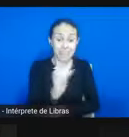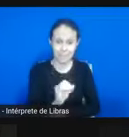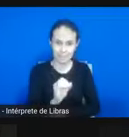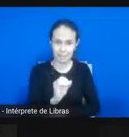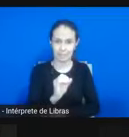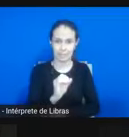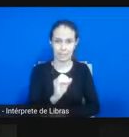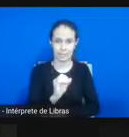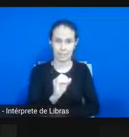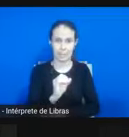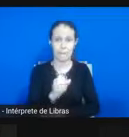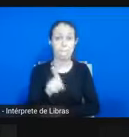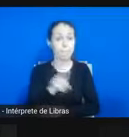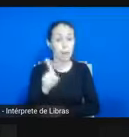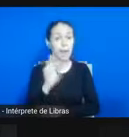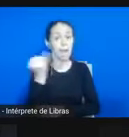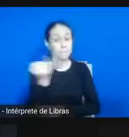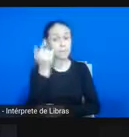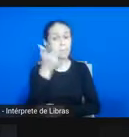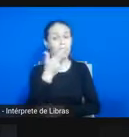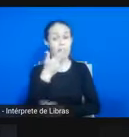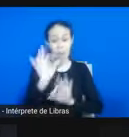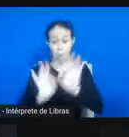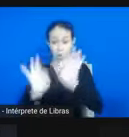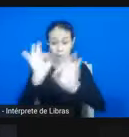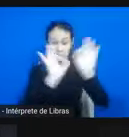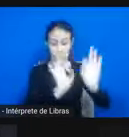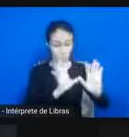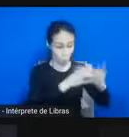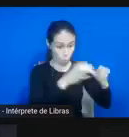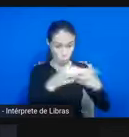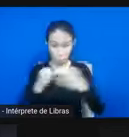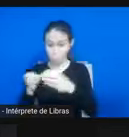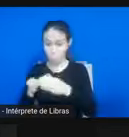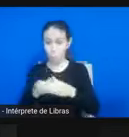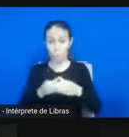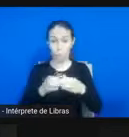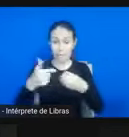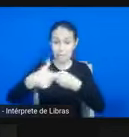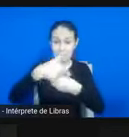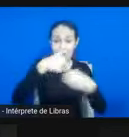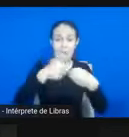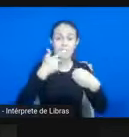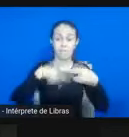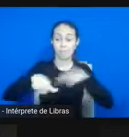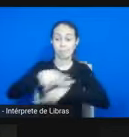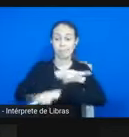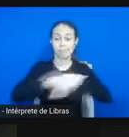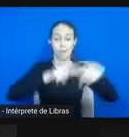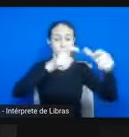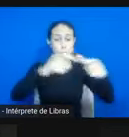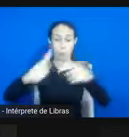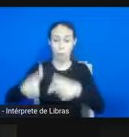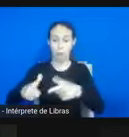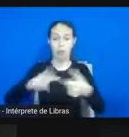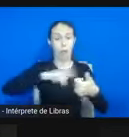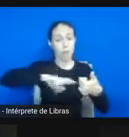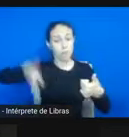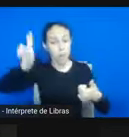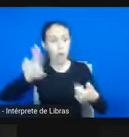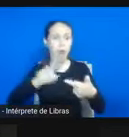organizações que ocupam diferentes espaços na cidade, que falam de diferentes lugares. Temos organizações religiosas, times de futebol,